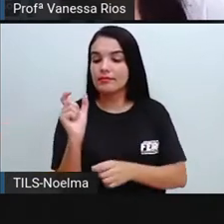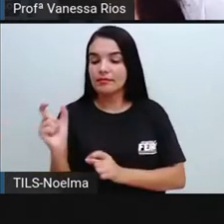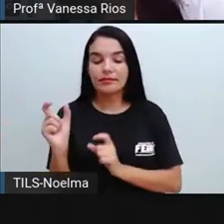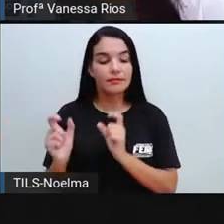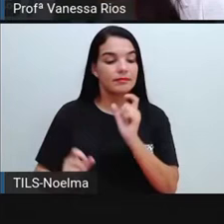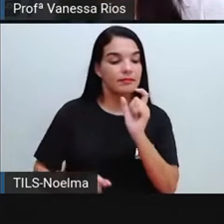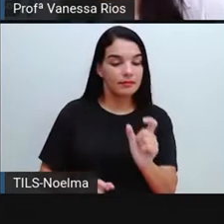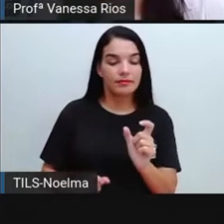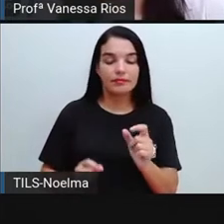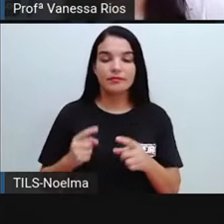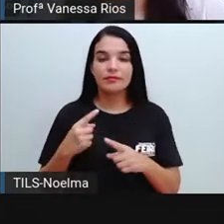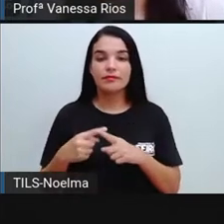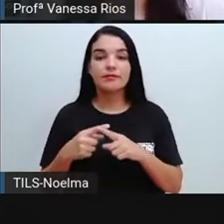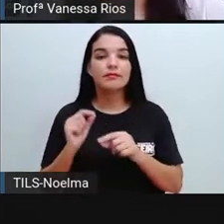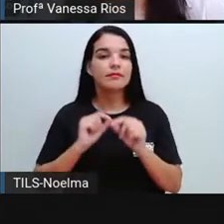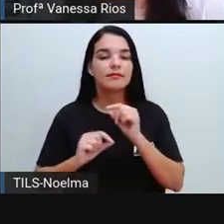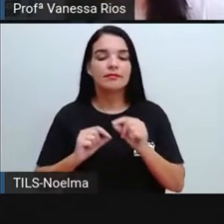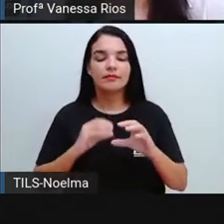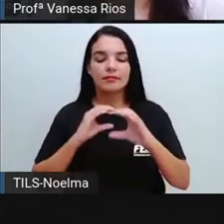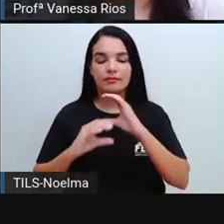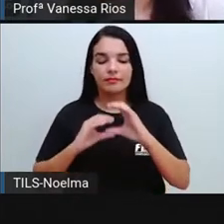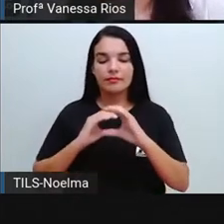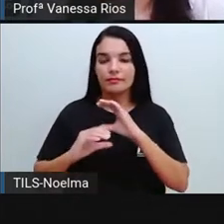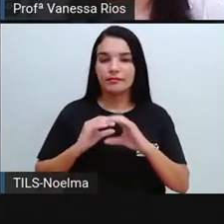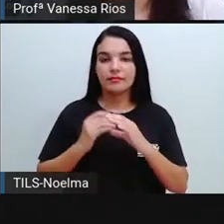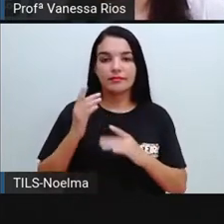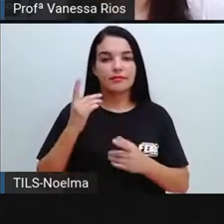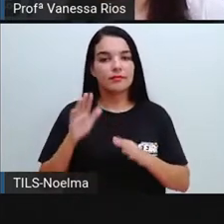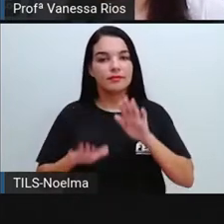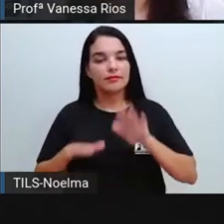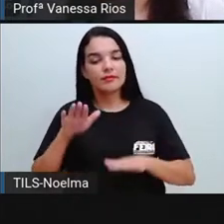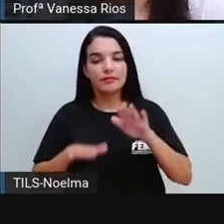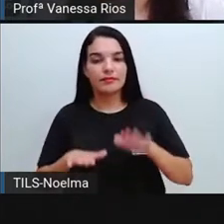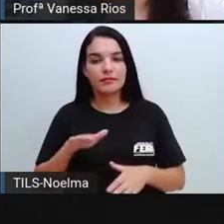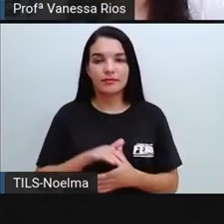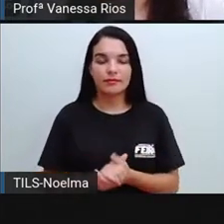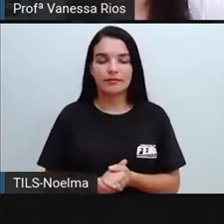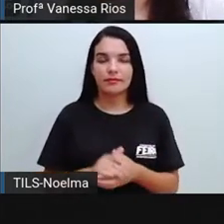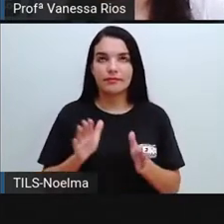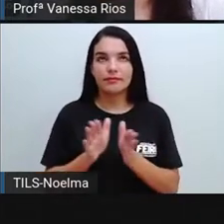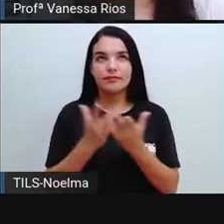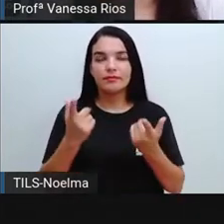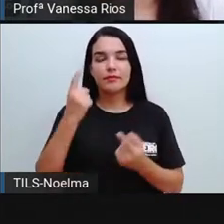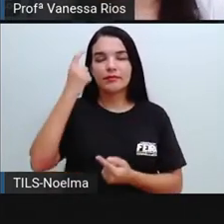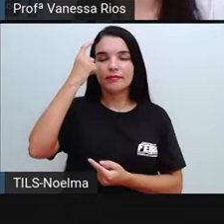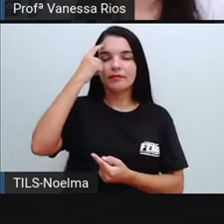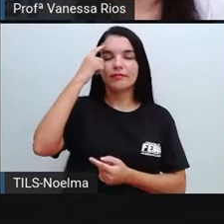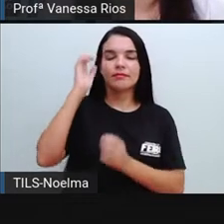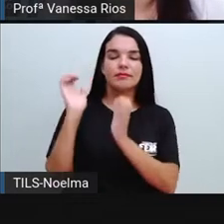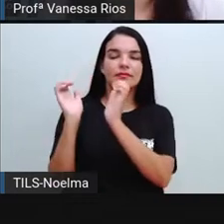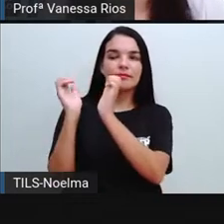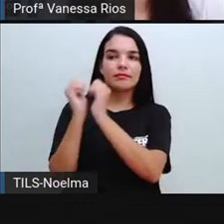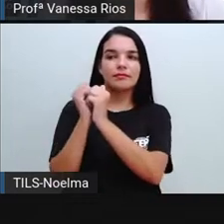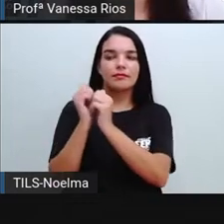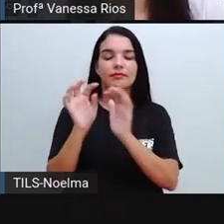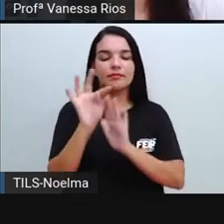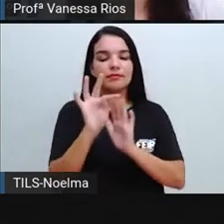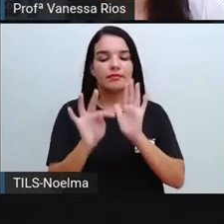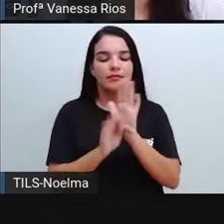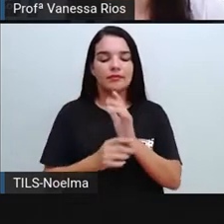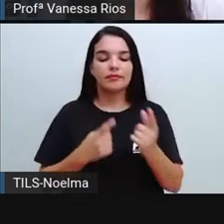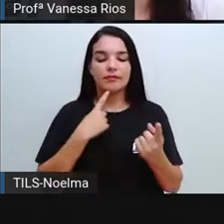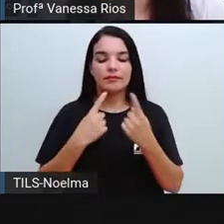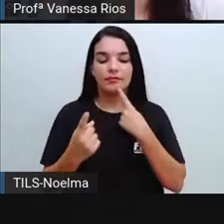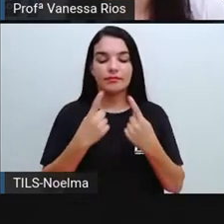situação de comunicação. E quando a gente pensa aí no gênero textual e entrevista, um gênero que a gente